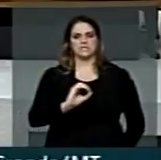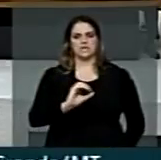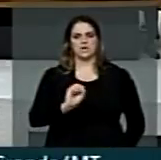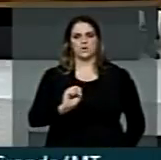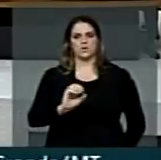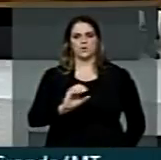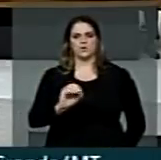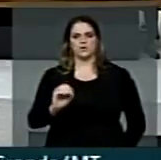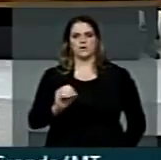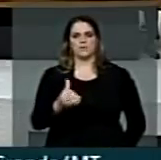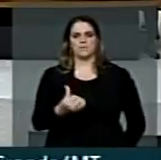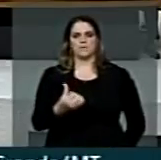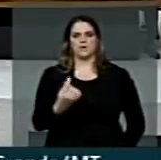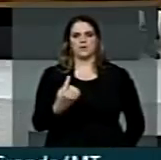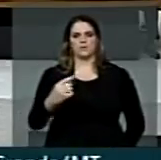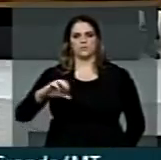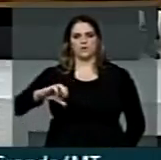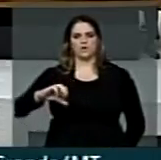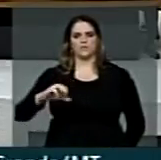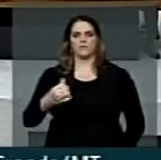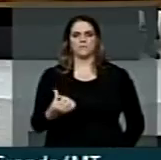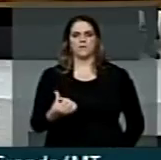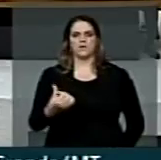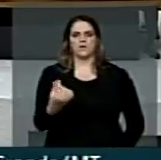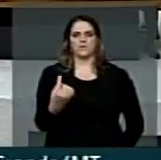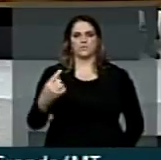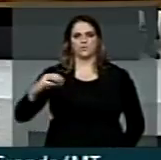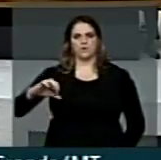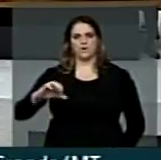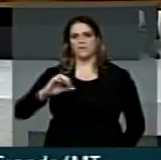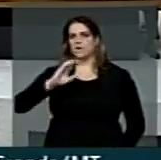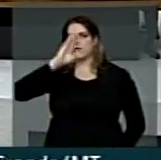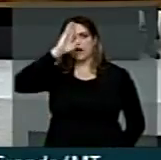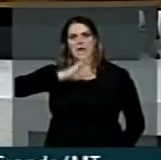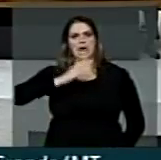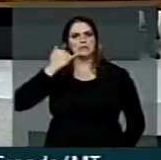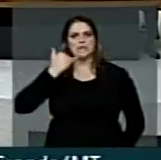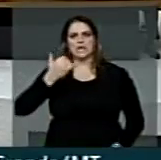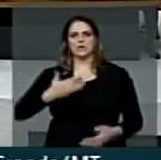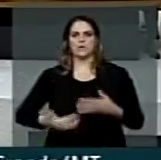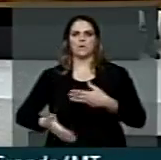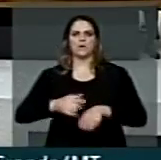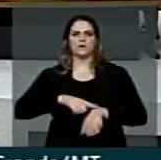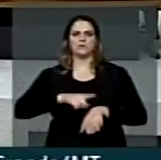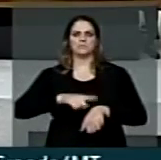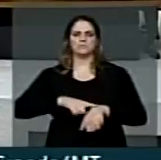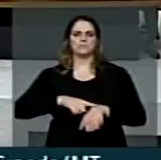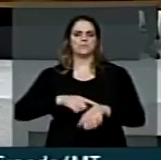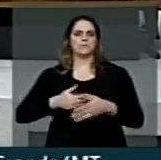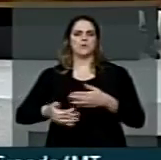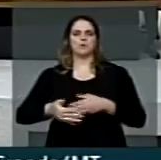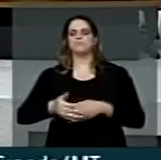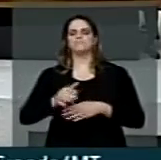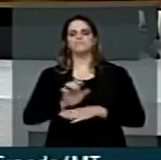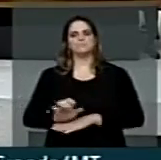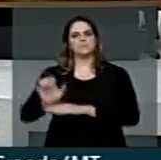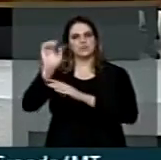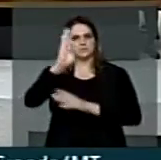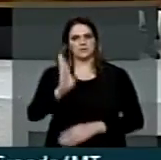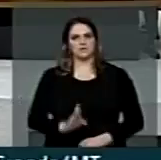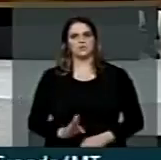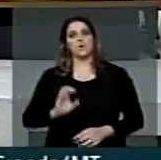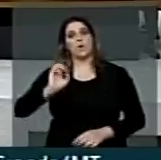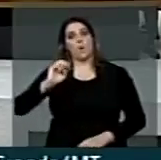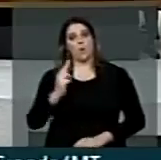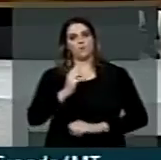619 619. A ligação é gratuita de qualquer lugar do país. Você pode participar ainda pela internet. É só